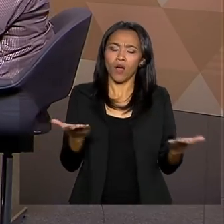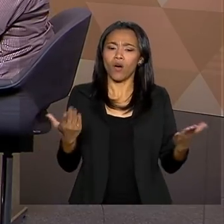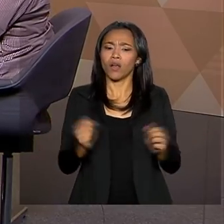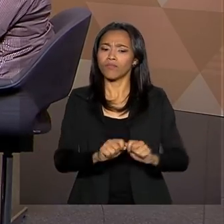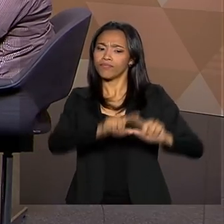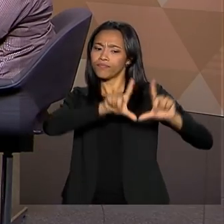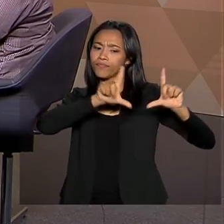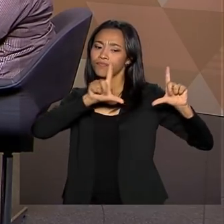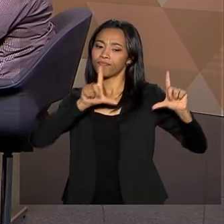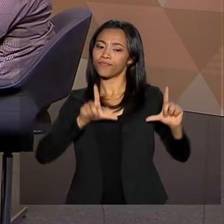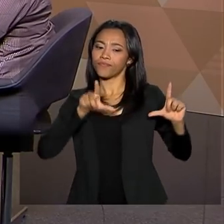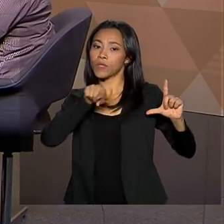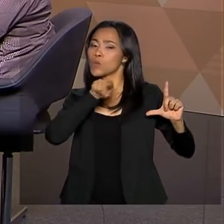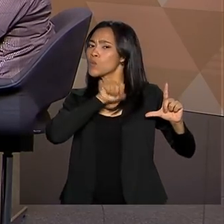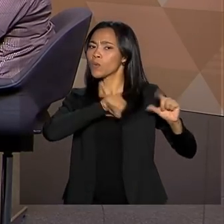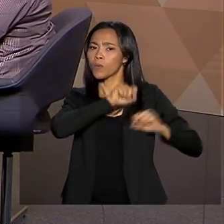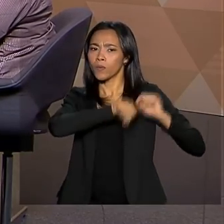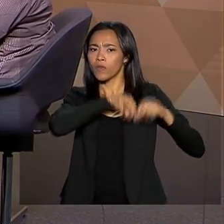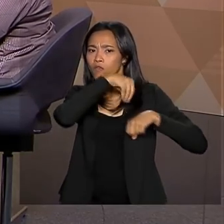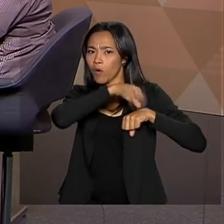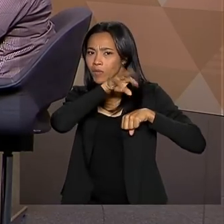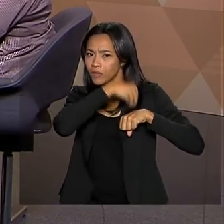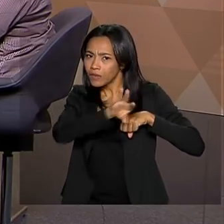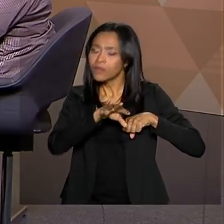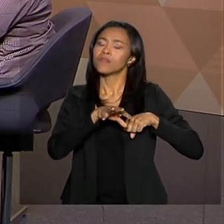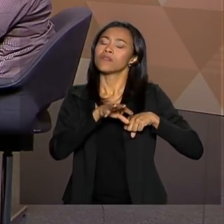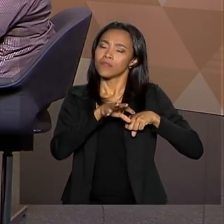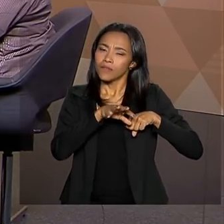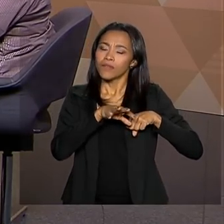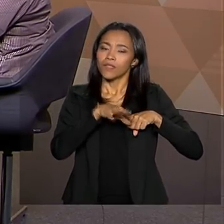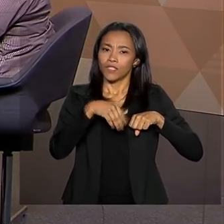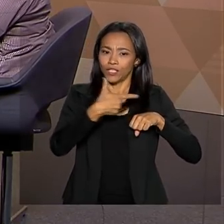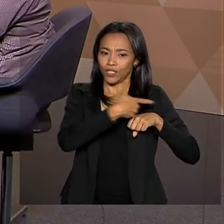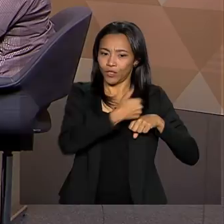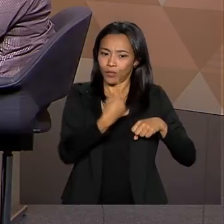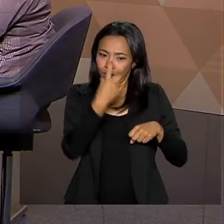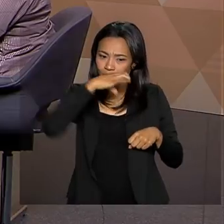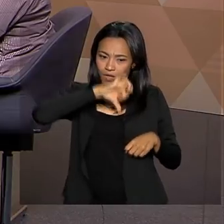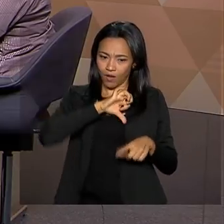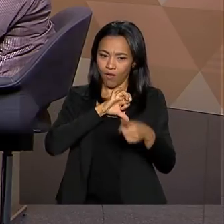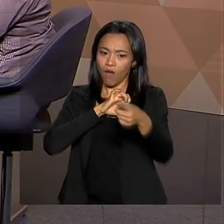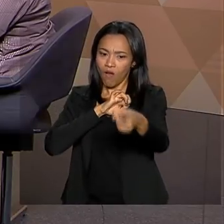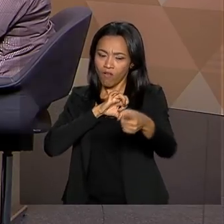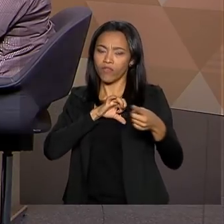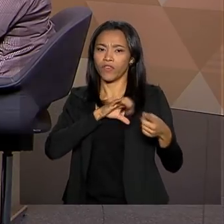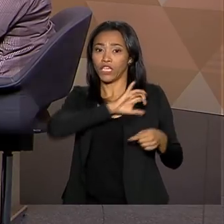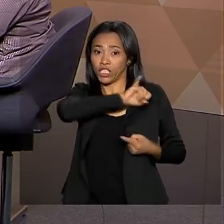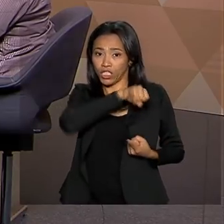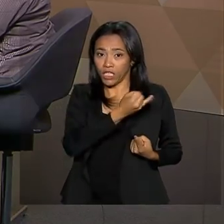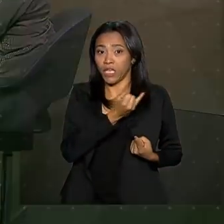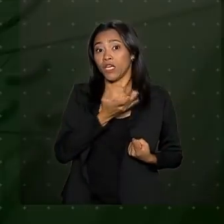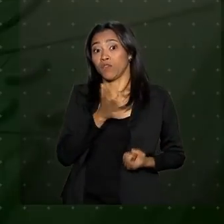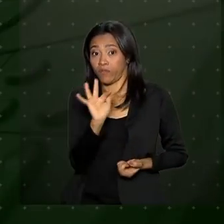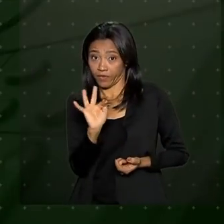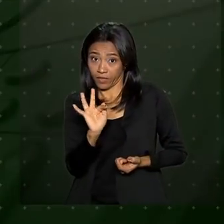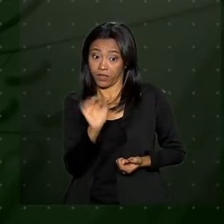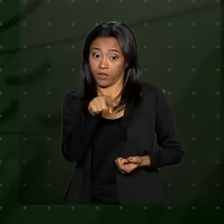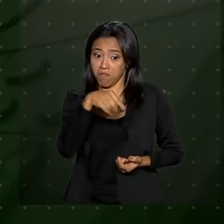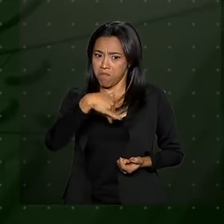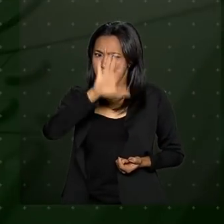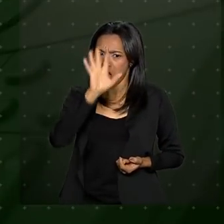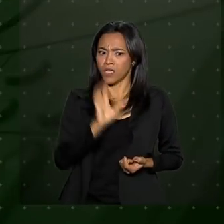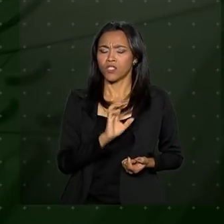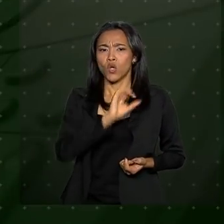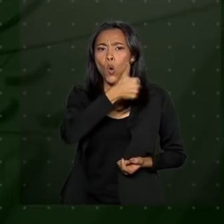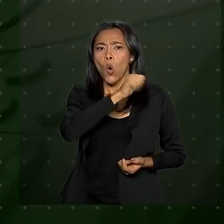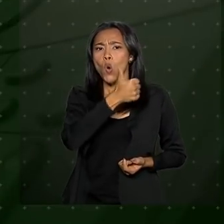agora com dados sobre essa questão. Em 2019, janeiro e fevereiro, foram mais de